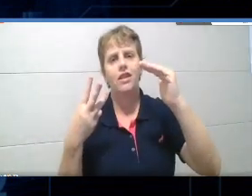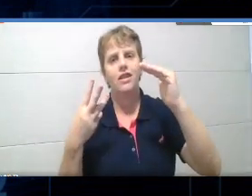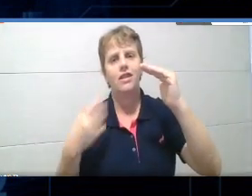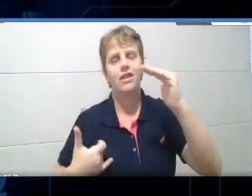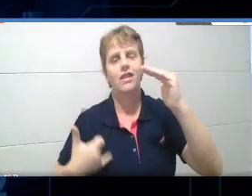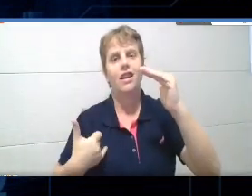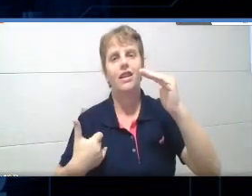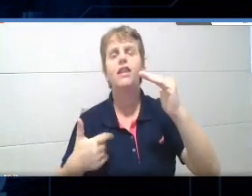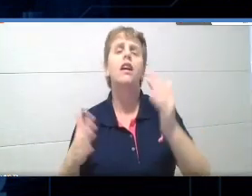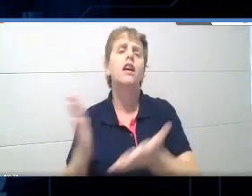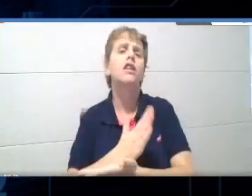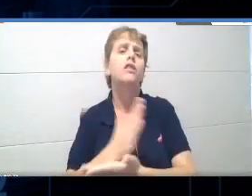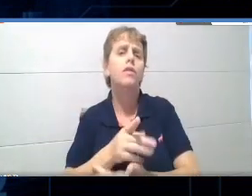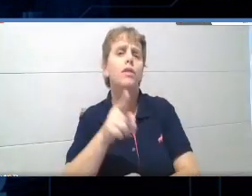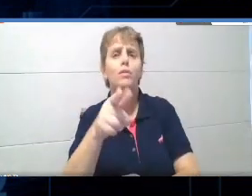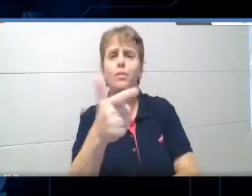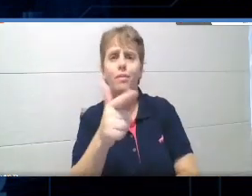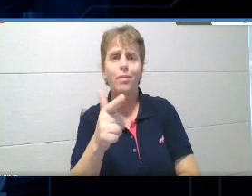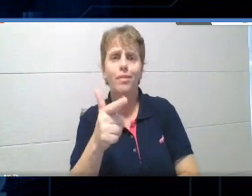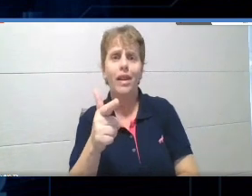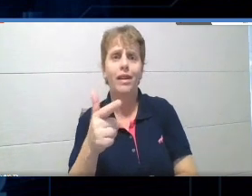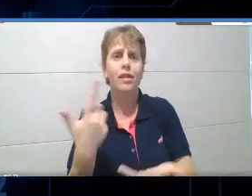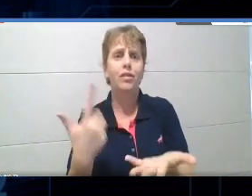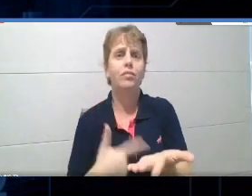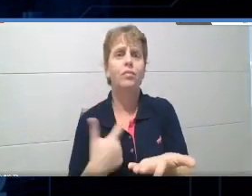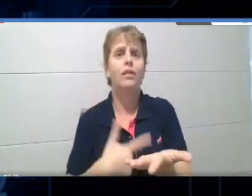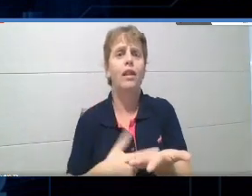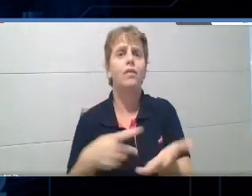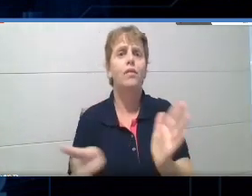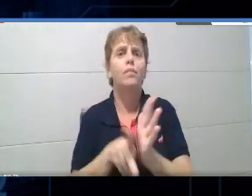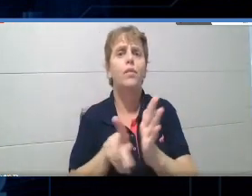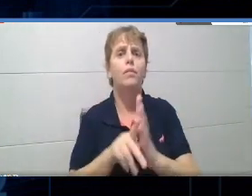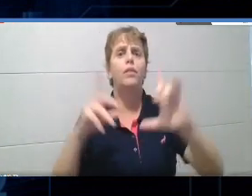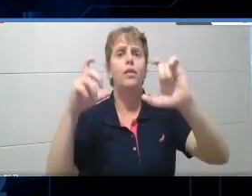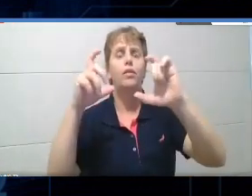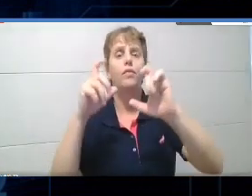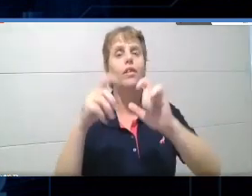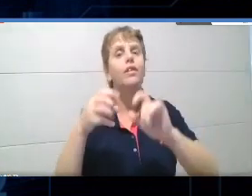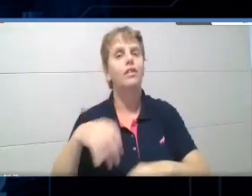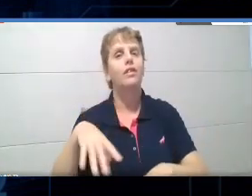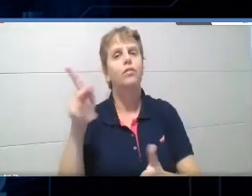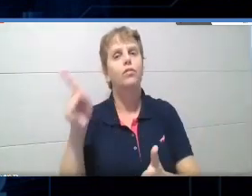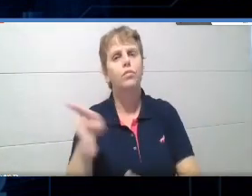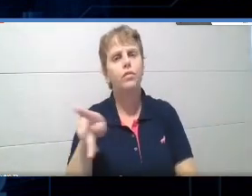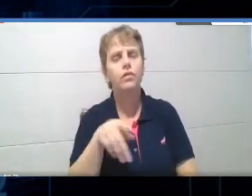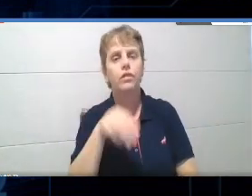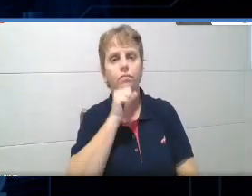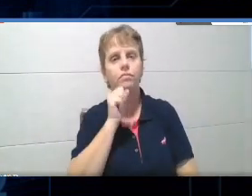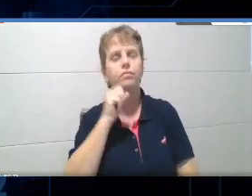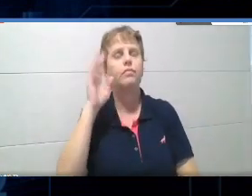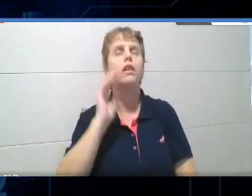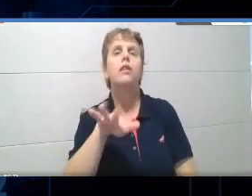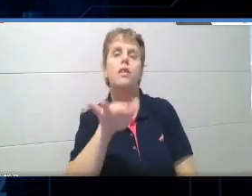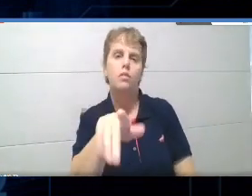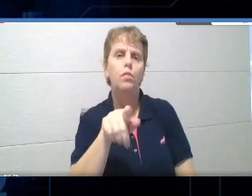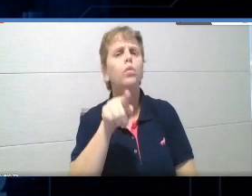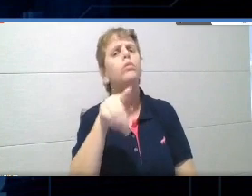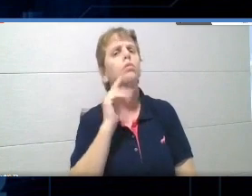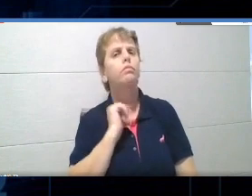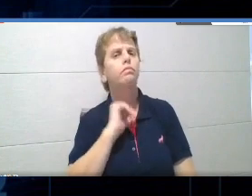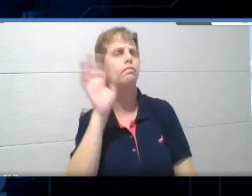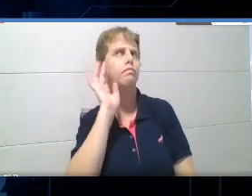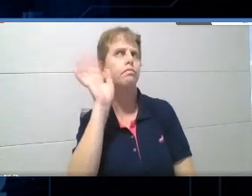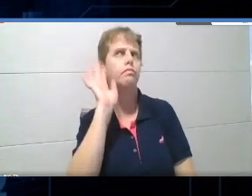físico de fotografias, né? Então, se você é um professor, um pouquinho mais tempo você tem. A gente pensa num álbum de fotografias,